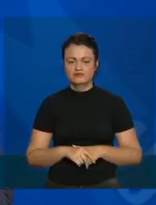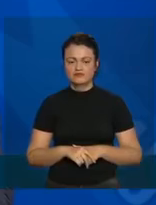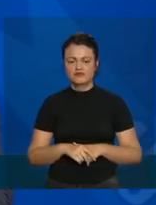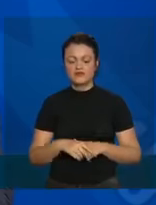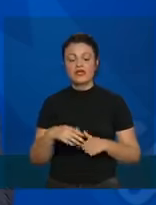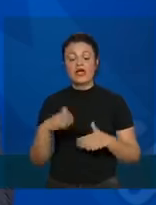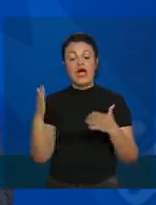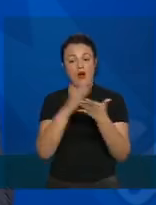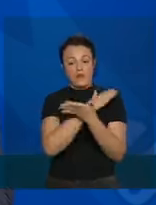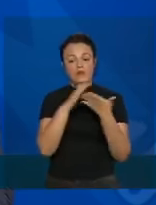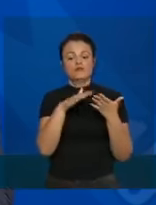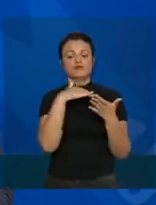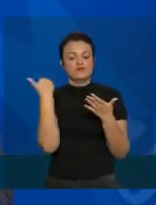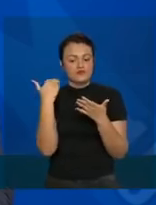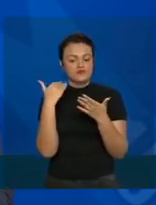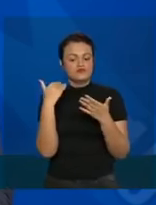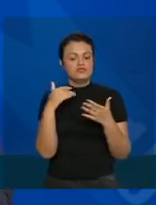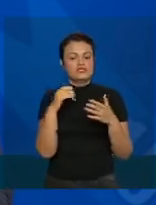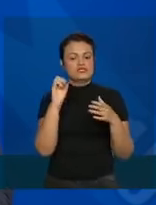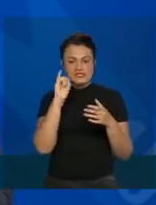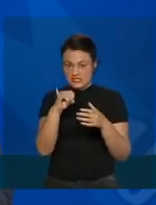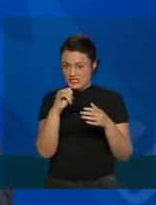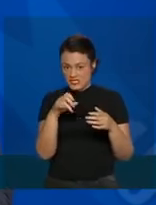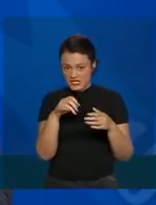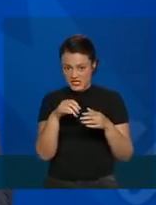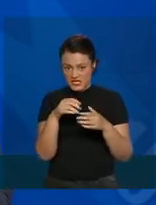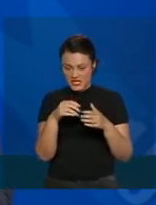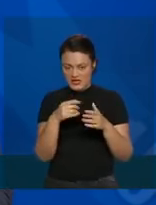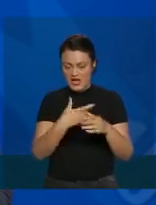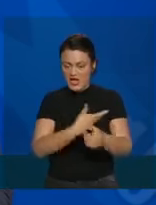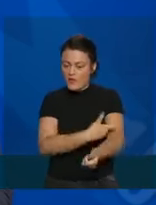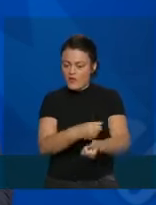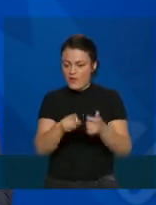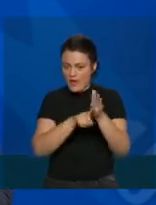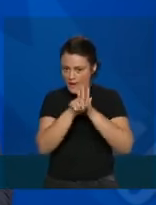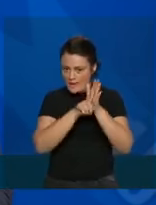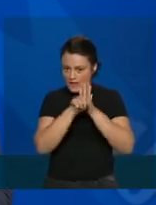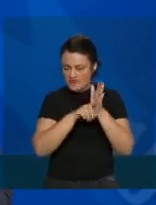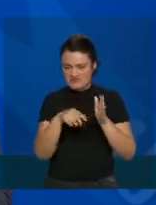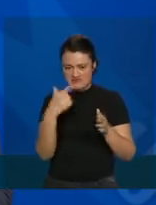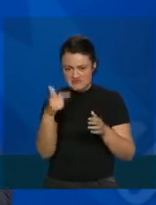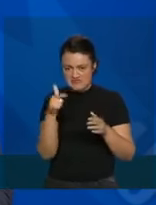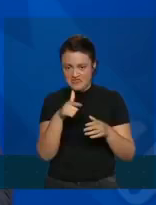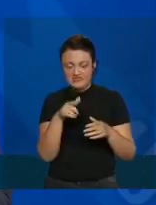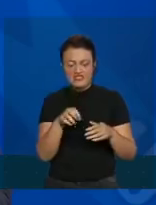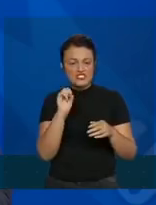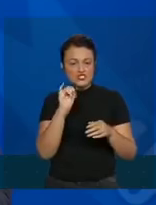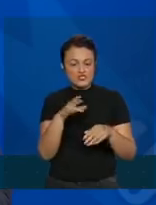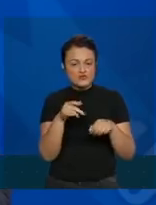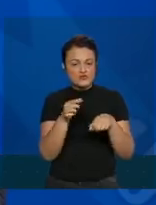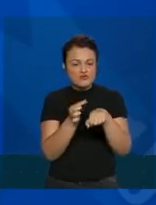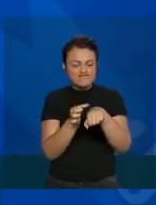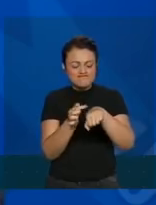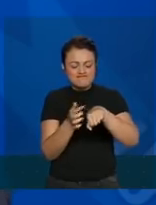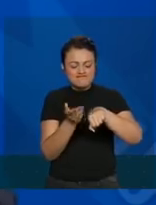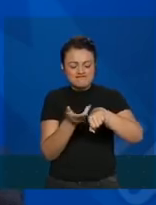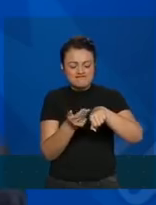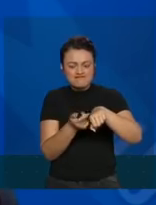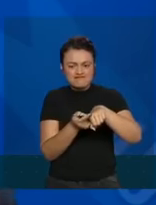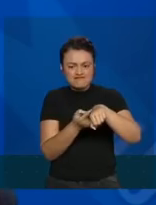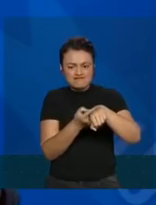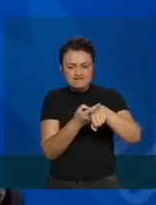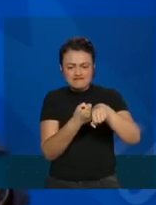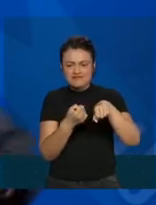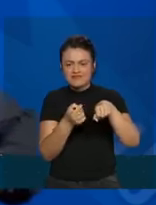alguns óbitos, se não tiverem coletado a amostra e apenas tivermos o tecido, o